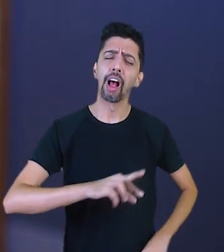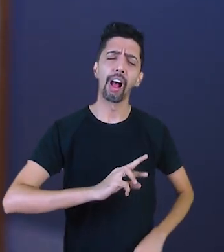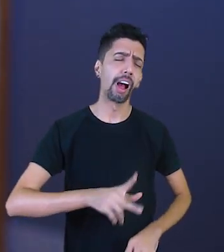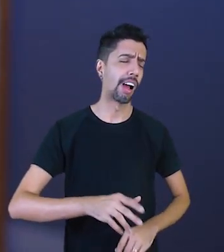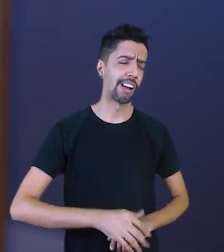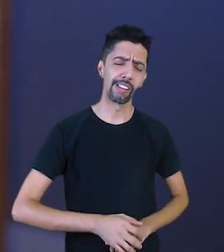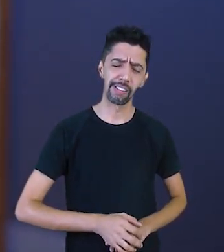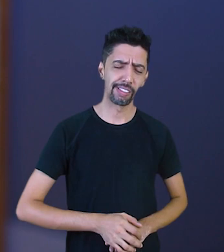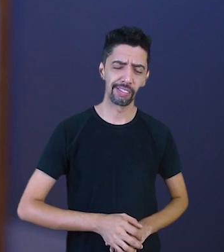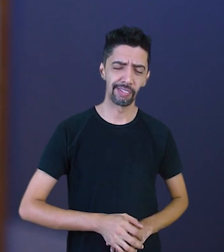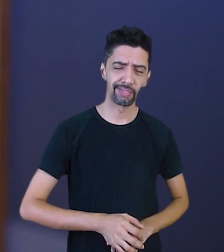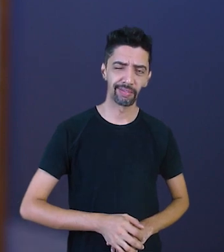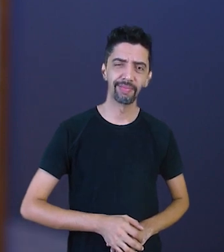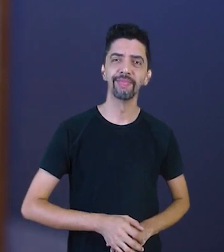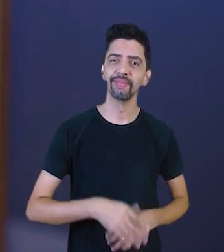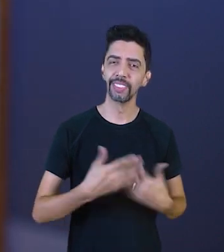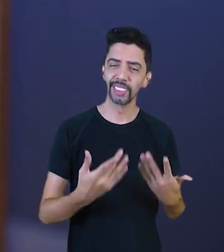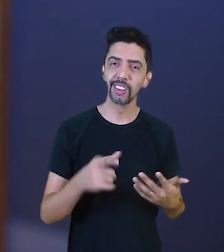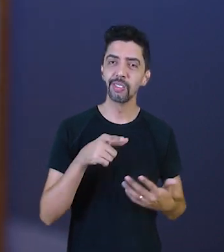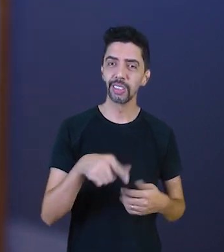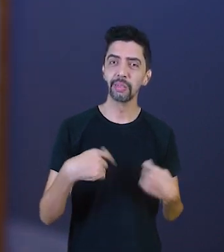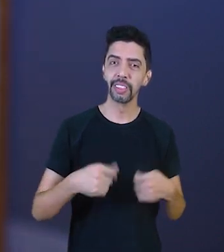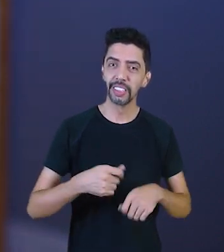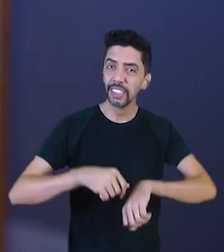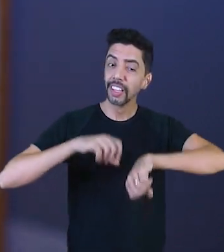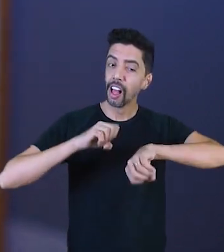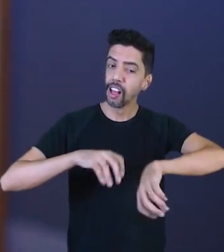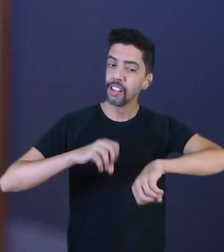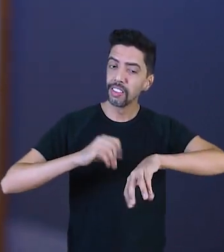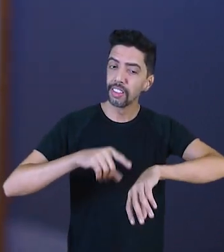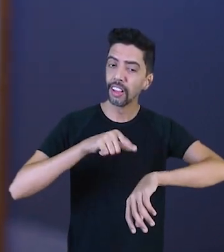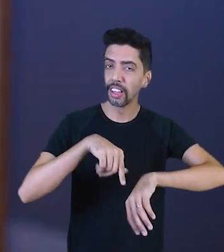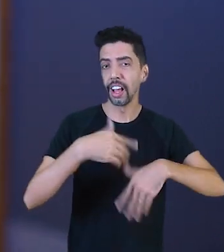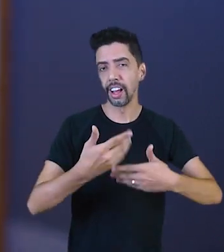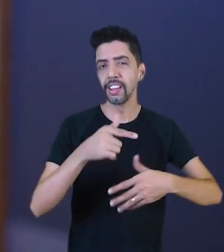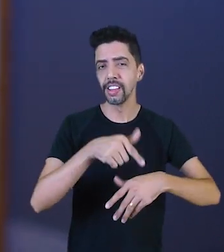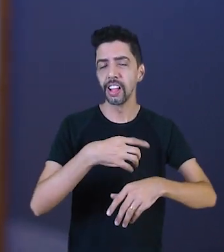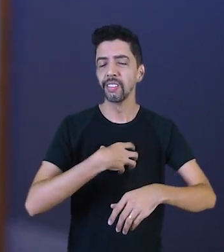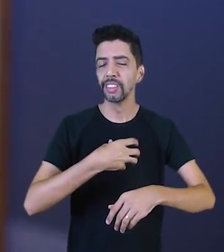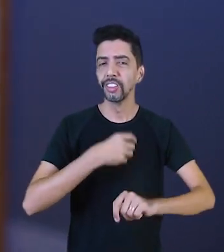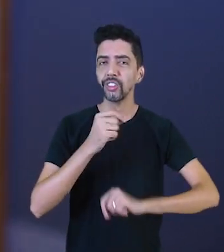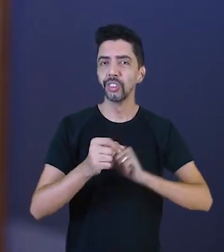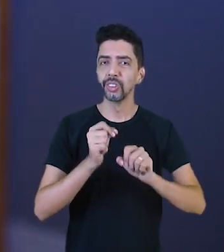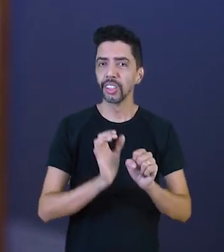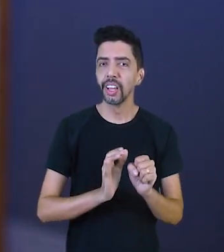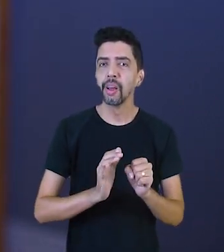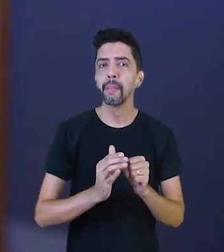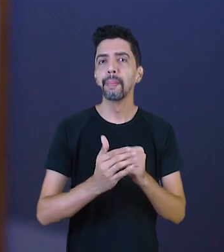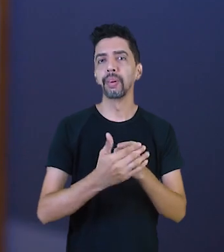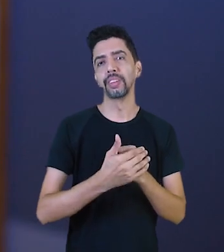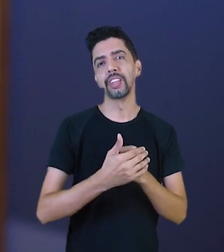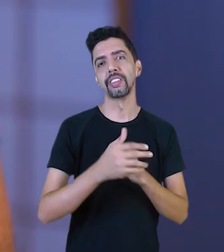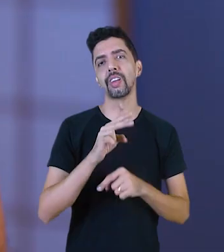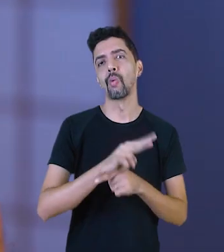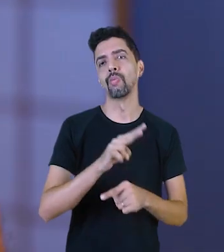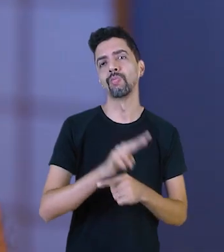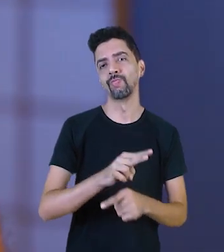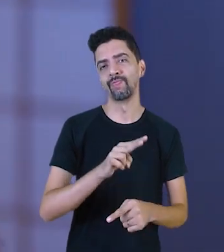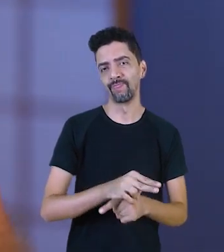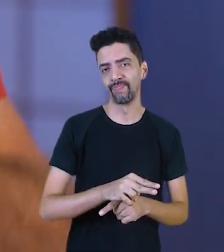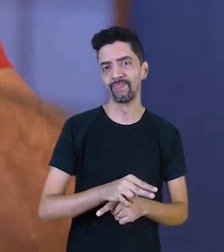Portanto, é preciso que ela esteja protegida, como nós falamos no passo anterior do orçamento financeiro.